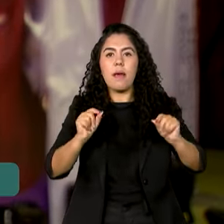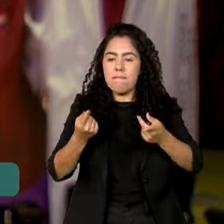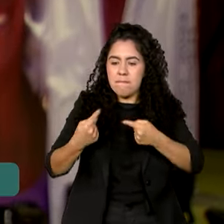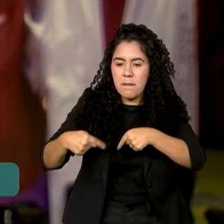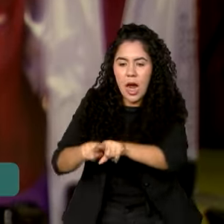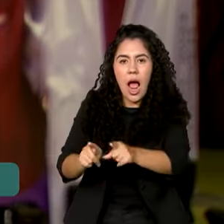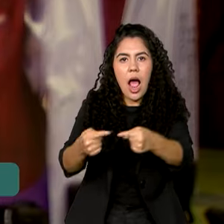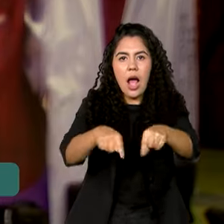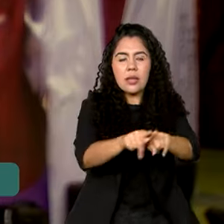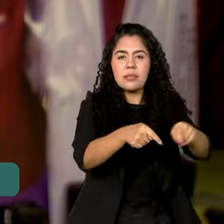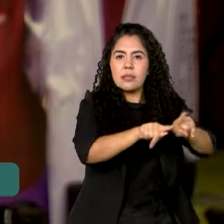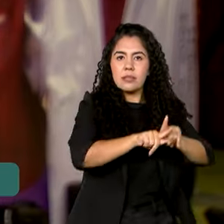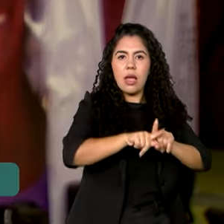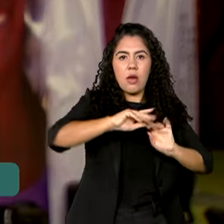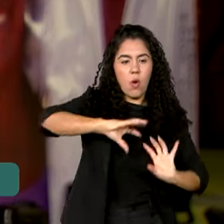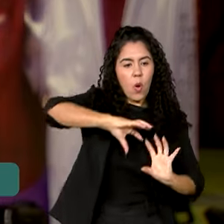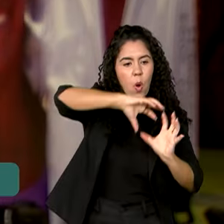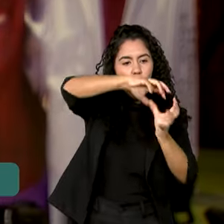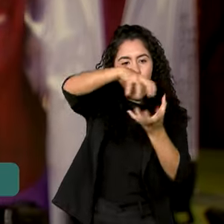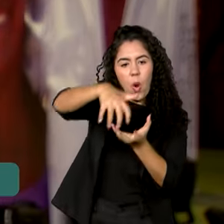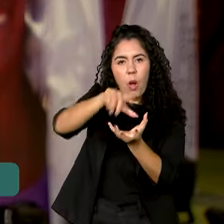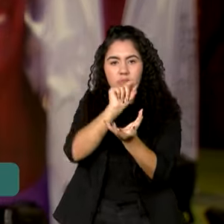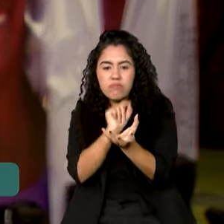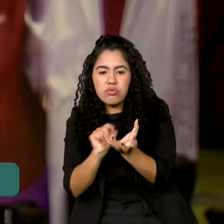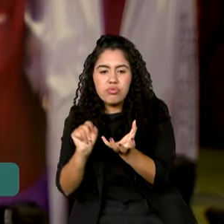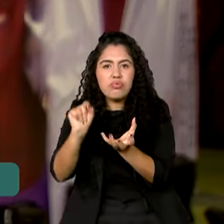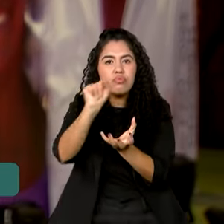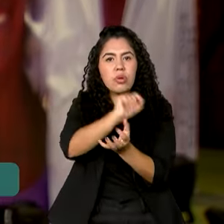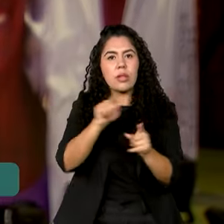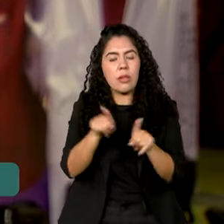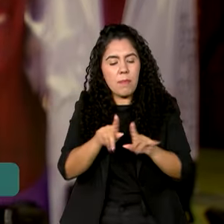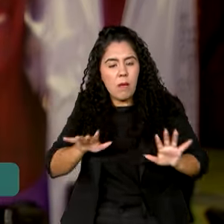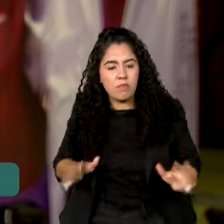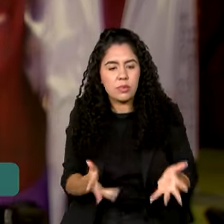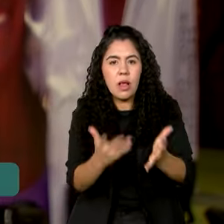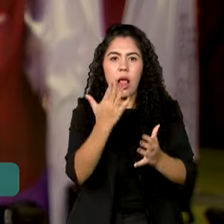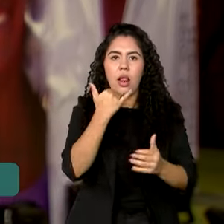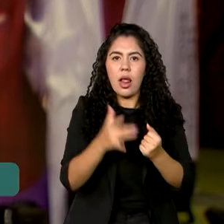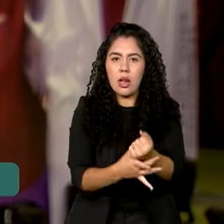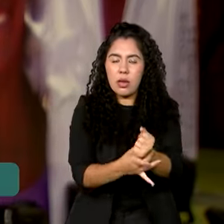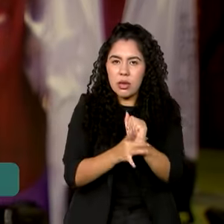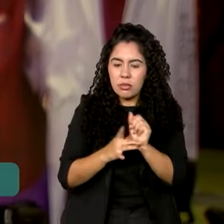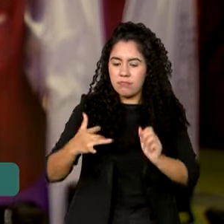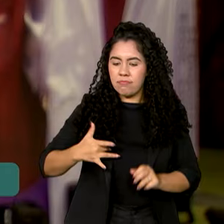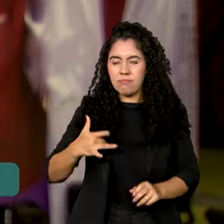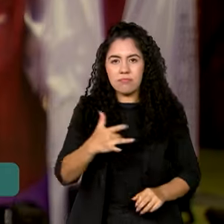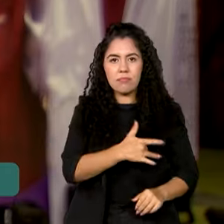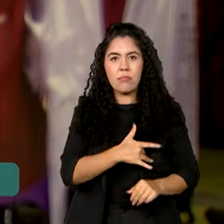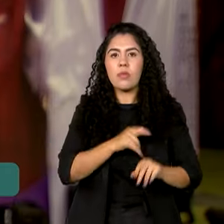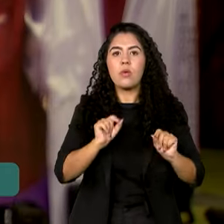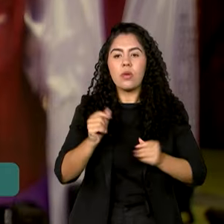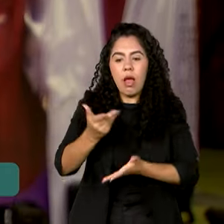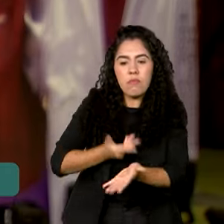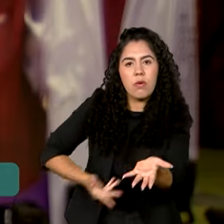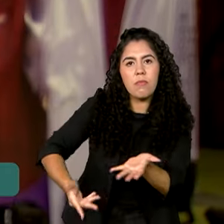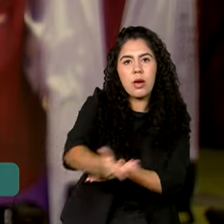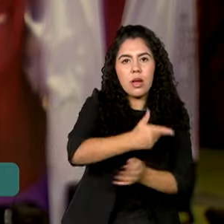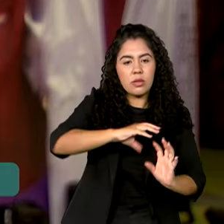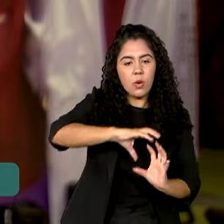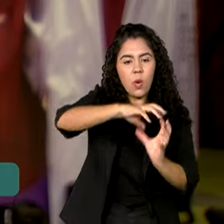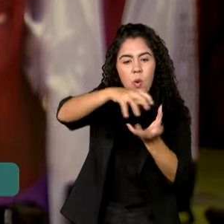Ações Locais, Fortalecimento da Nutrição e Segurança Alimentar por meio da Cooperação Sul-Sul